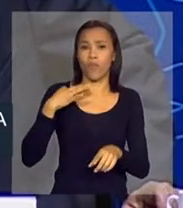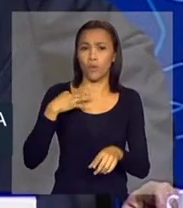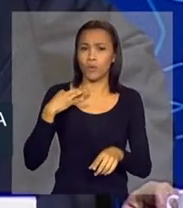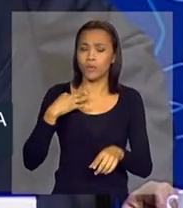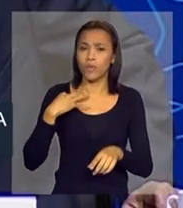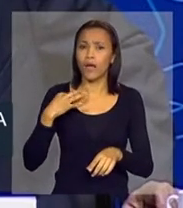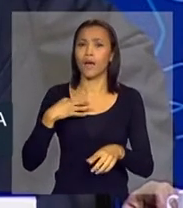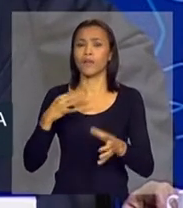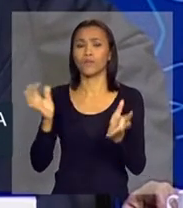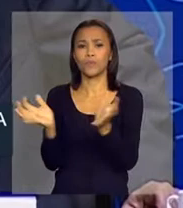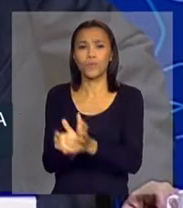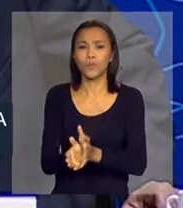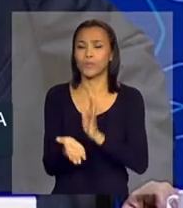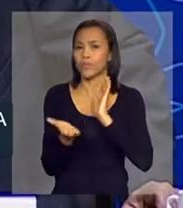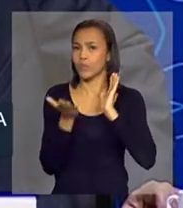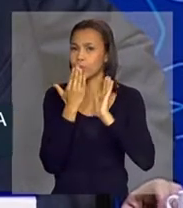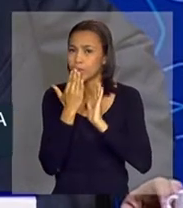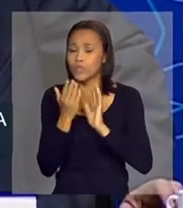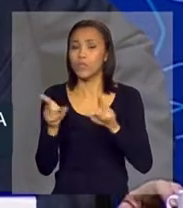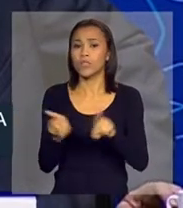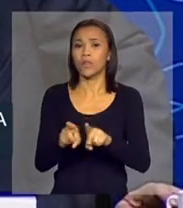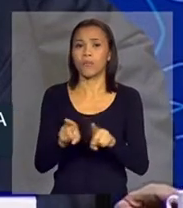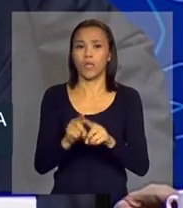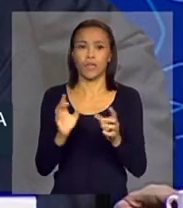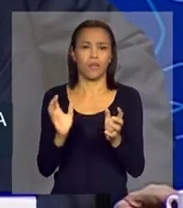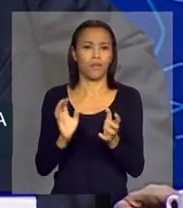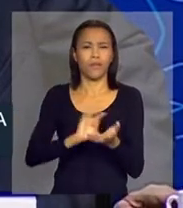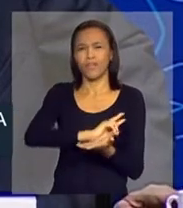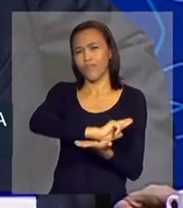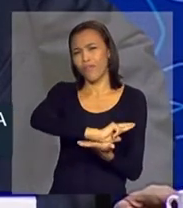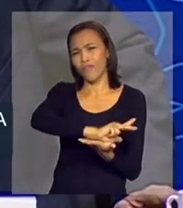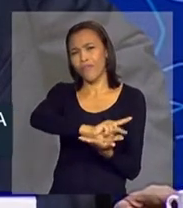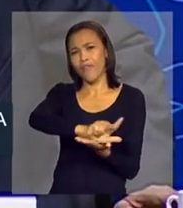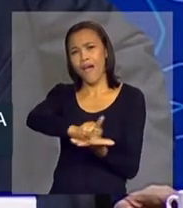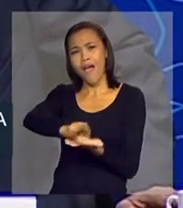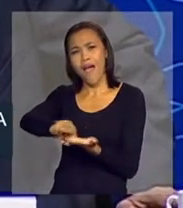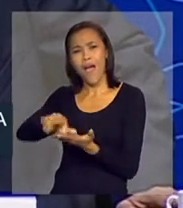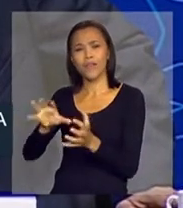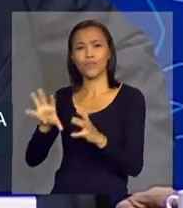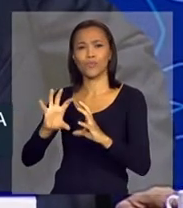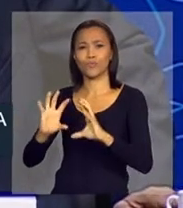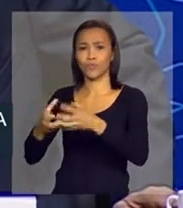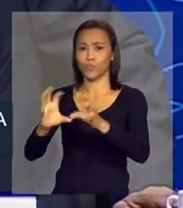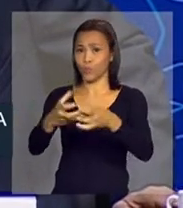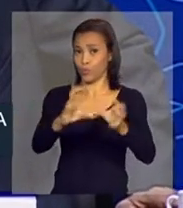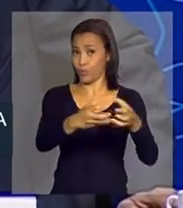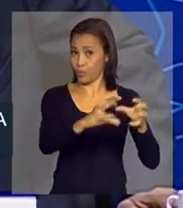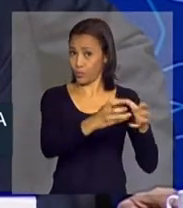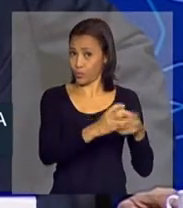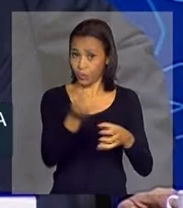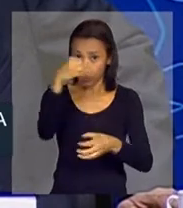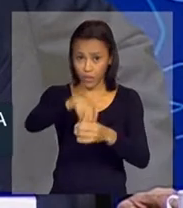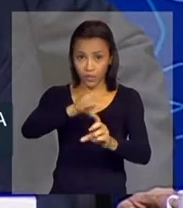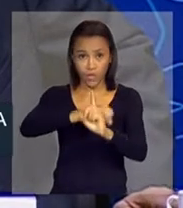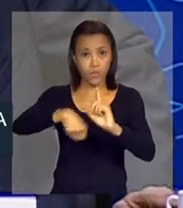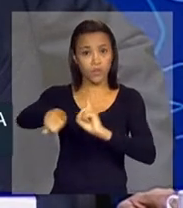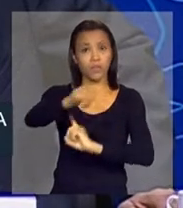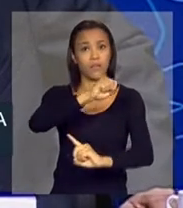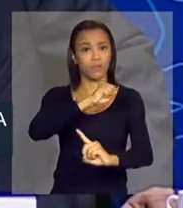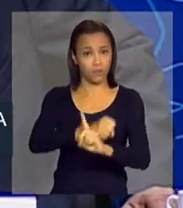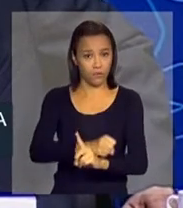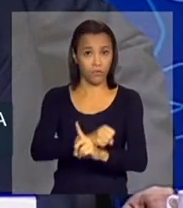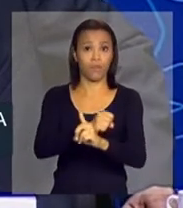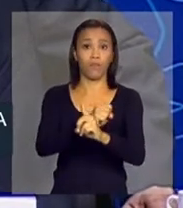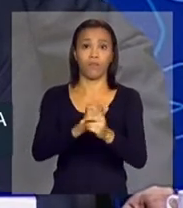comunidades indígenas, voluntários em todas as esferas, em todas as classes, em todos os